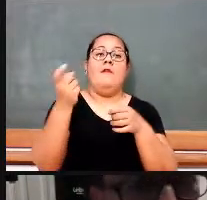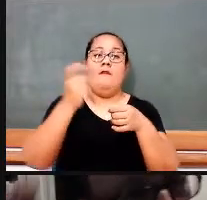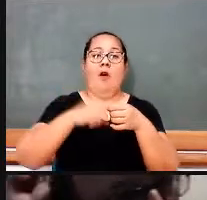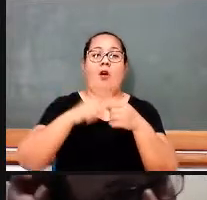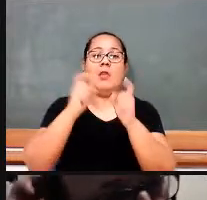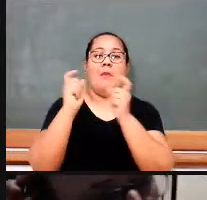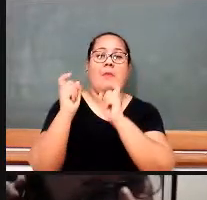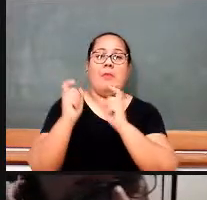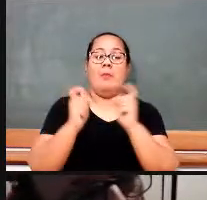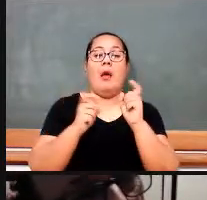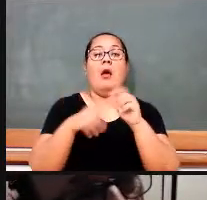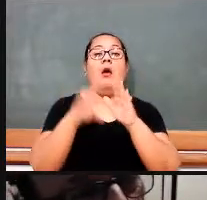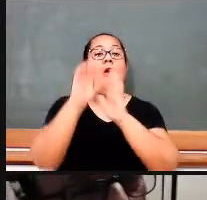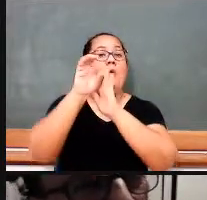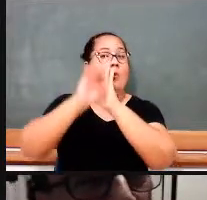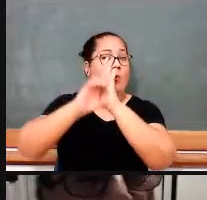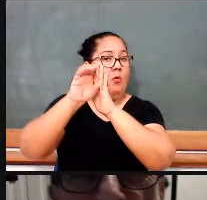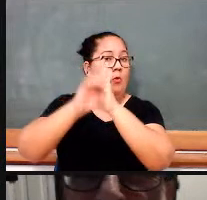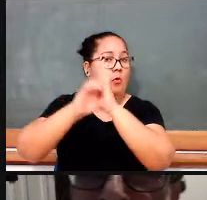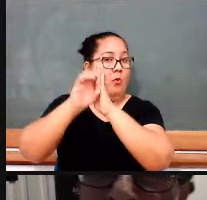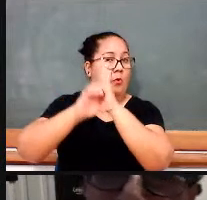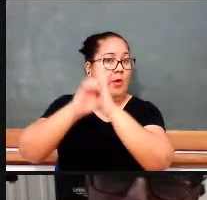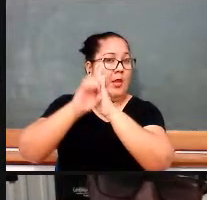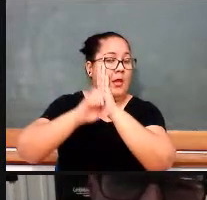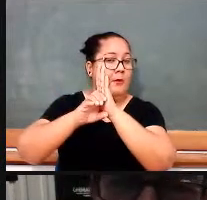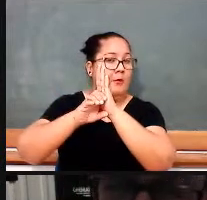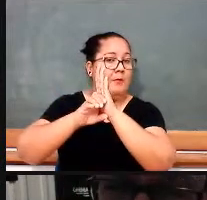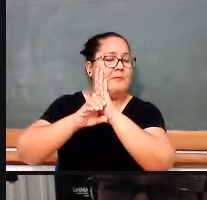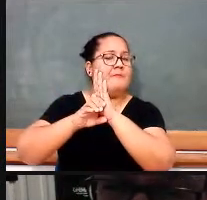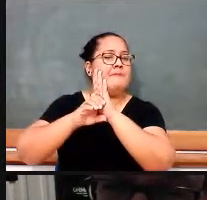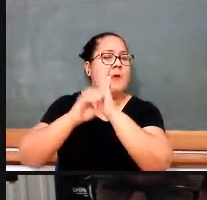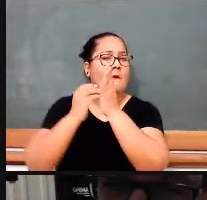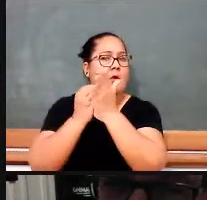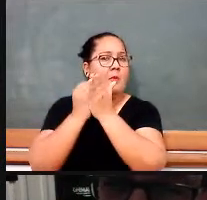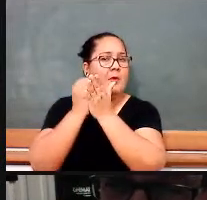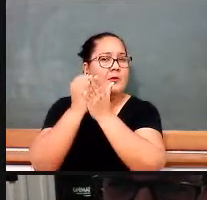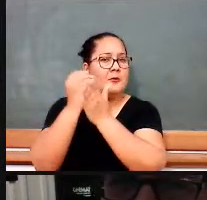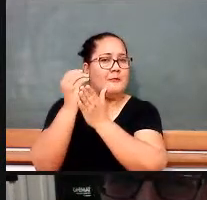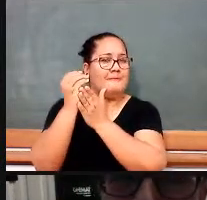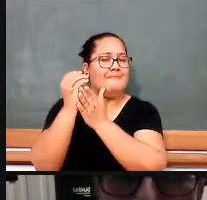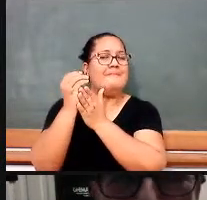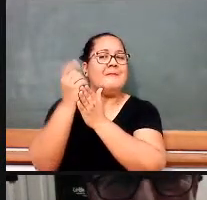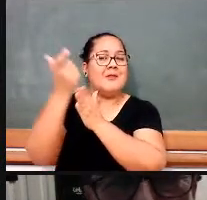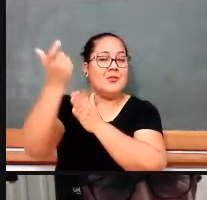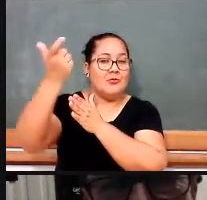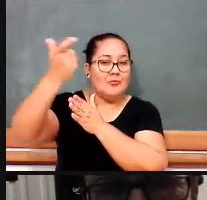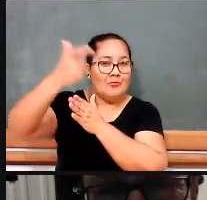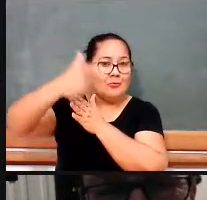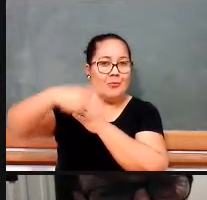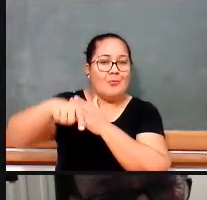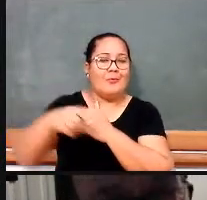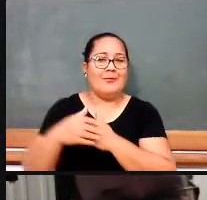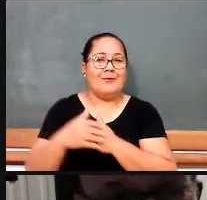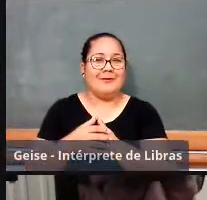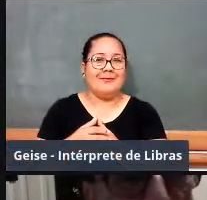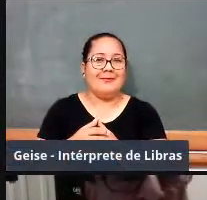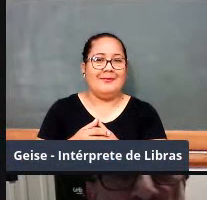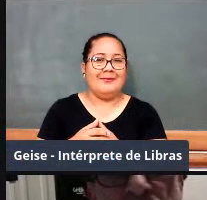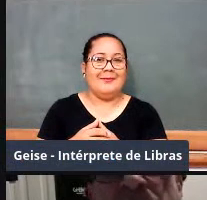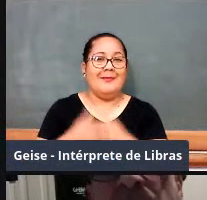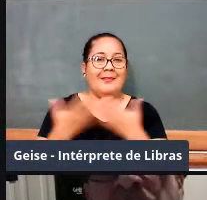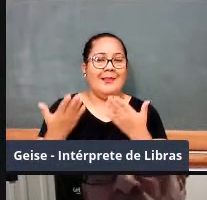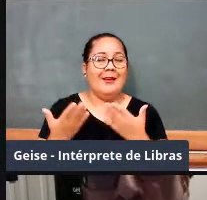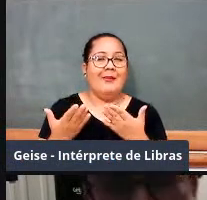alijados da discussão curricular no âmbito do governo militar, não é? E agora eles passam a